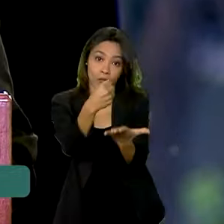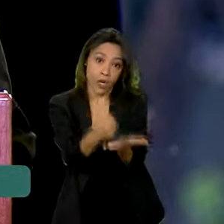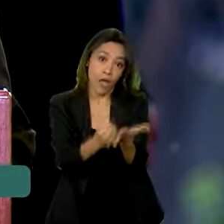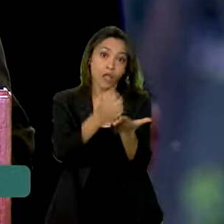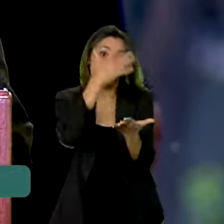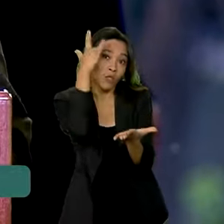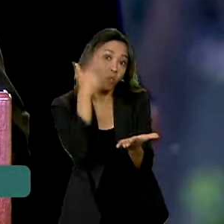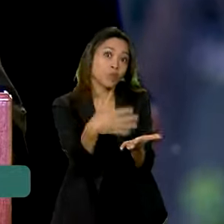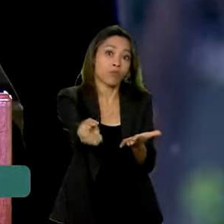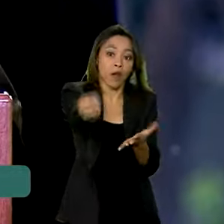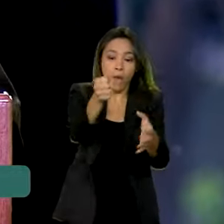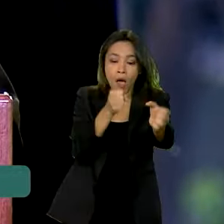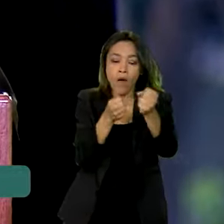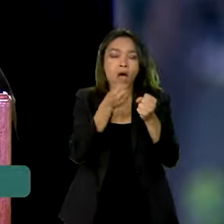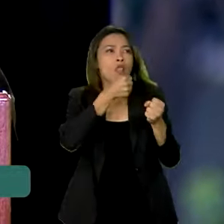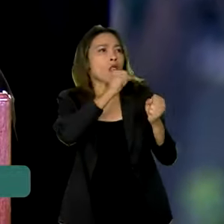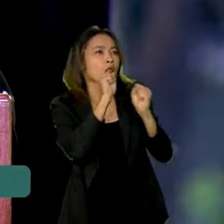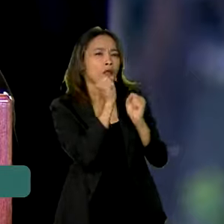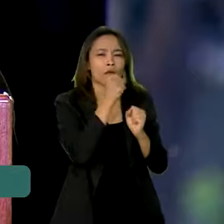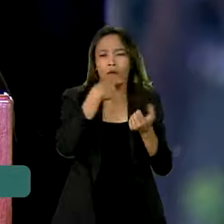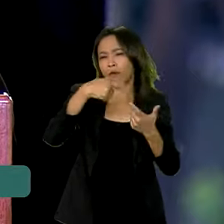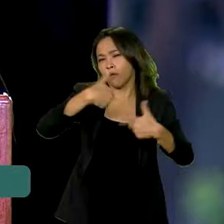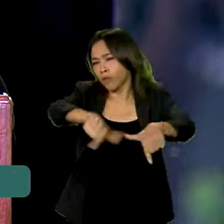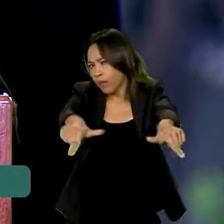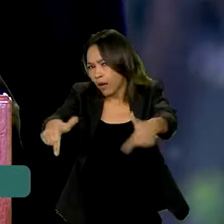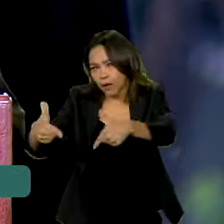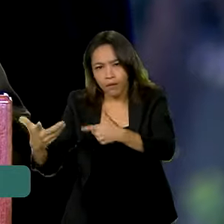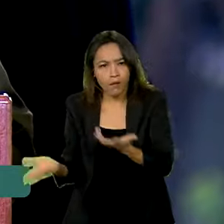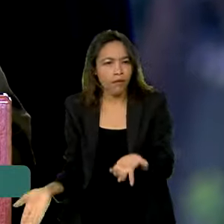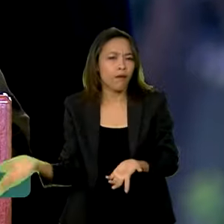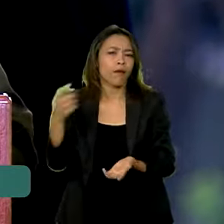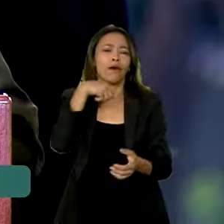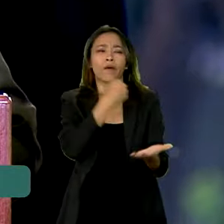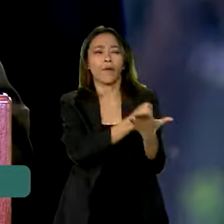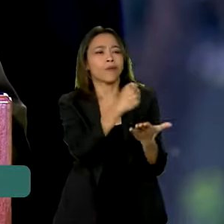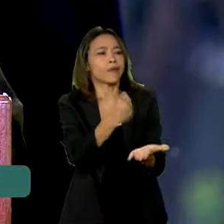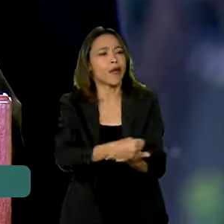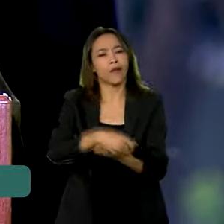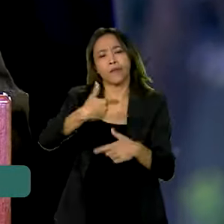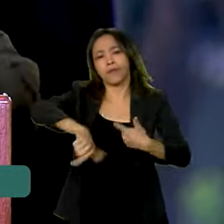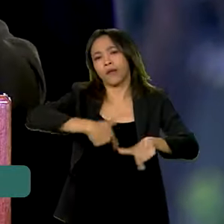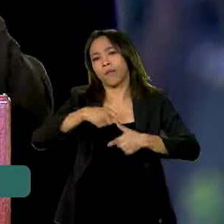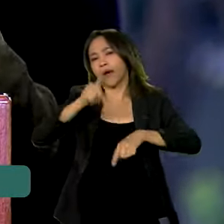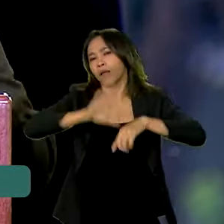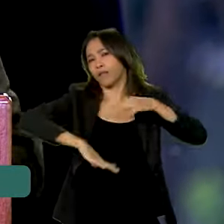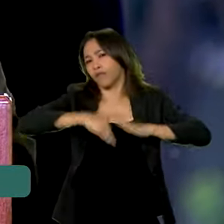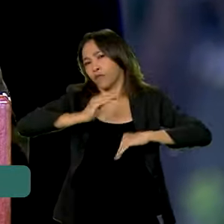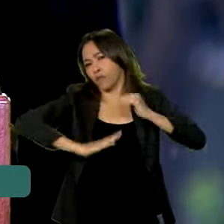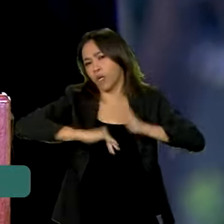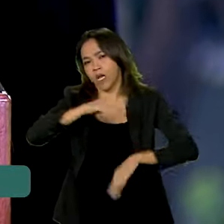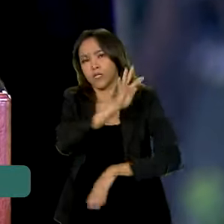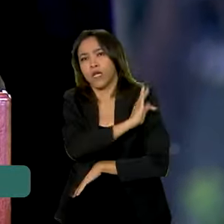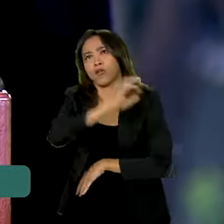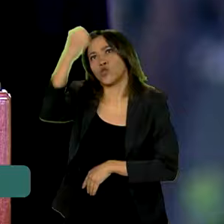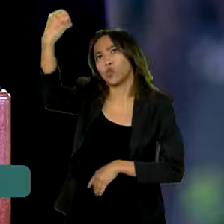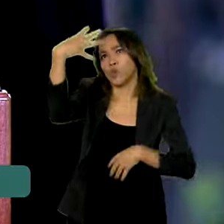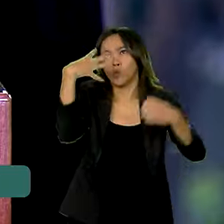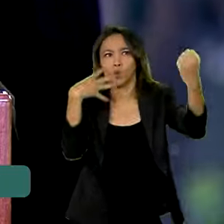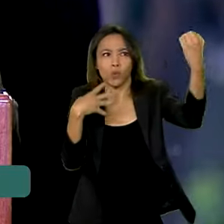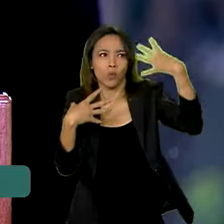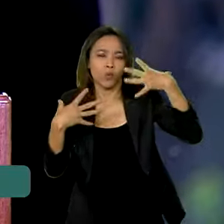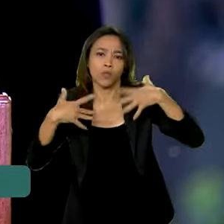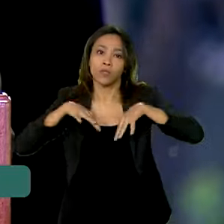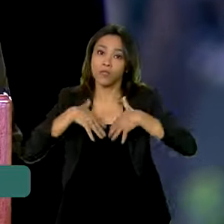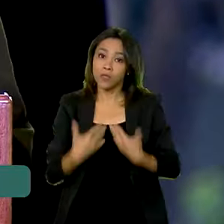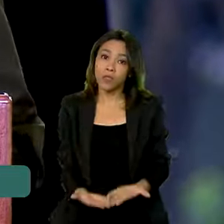pessoas para trabalhar, dos setores que contratam iluminadores, técnicos de som. Aqui, por exemplo, precisamos. Então,